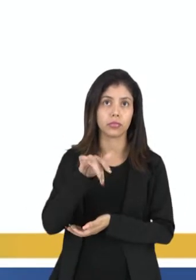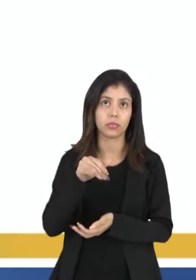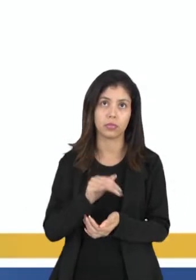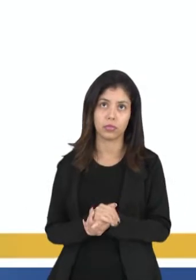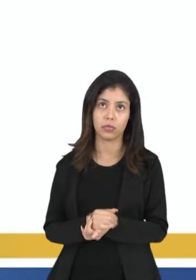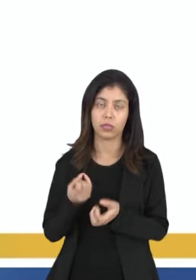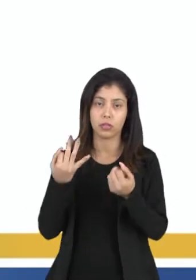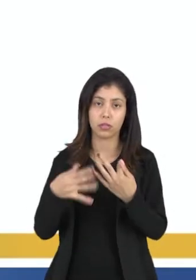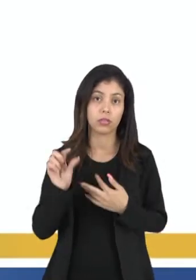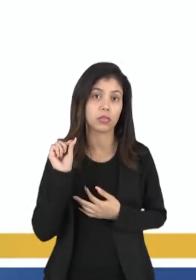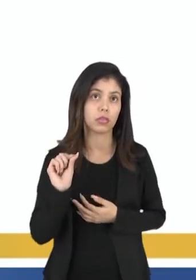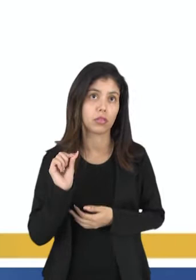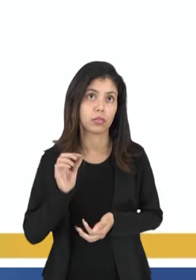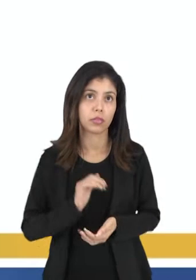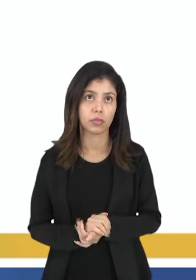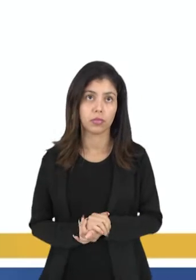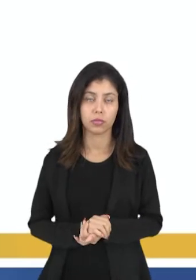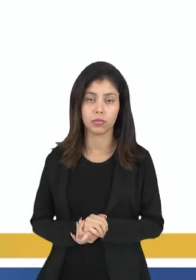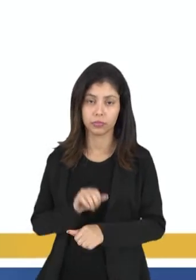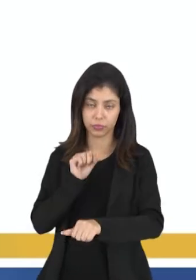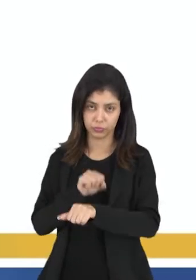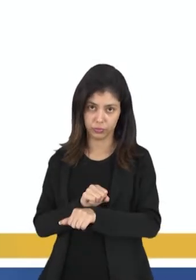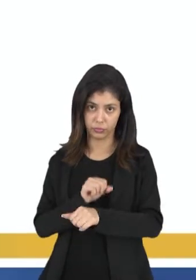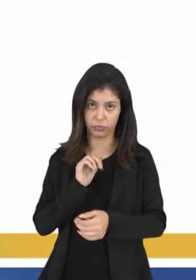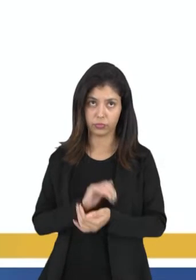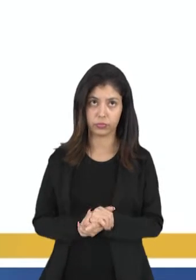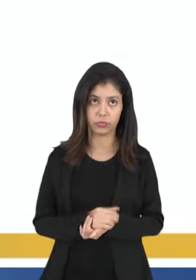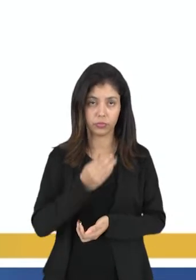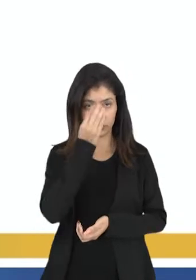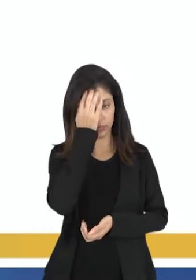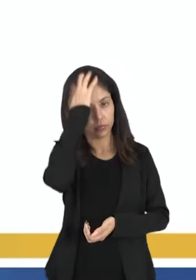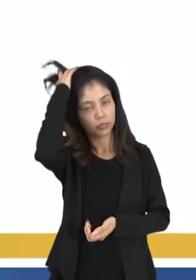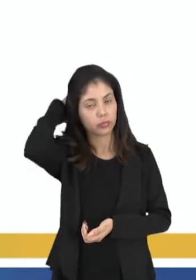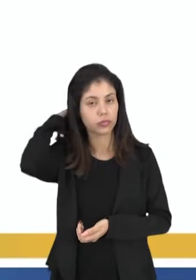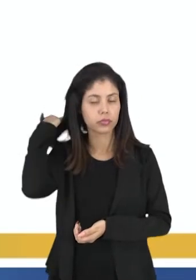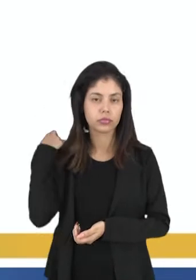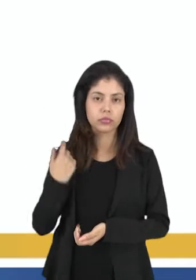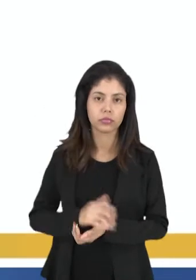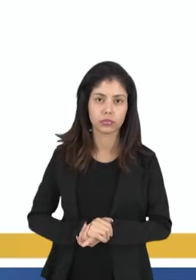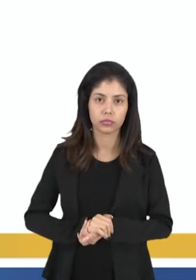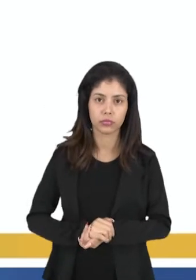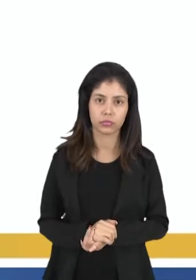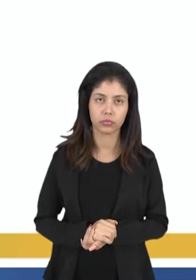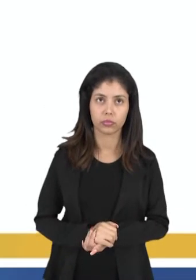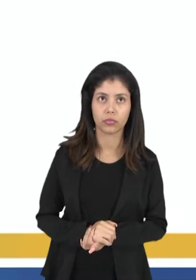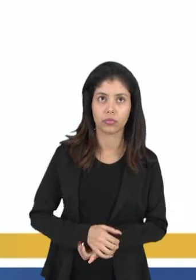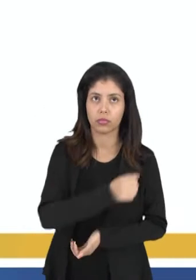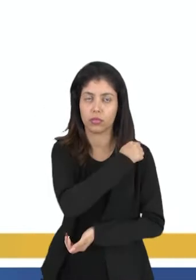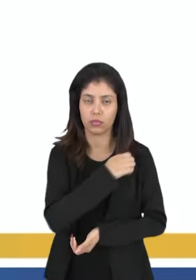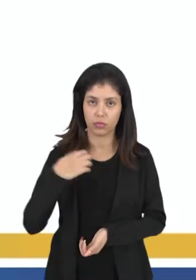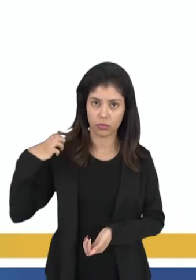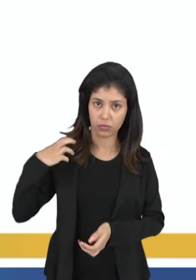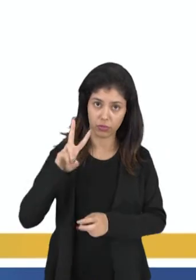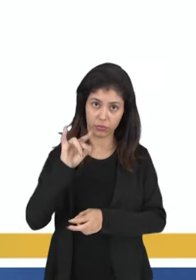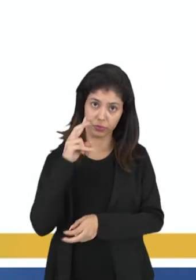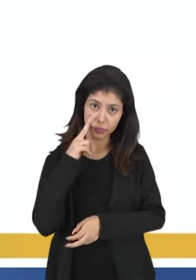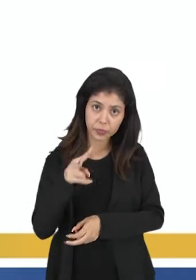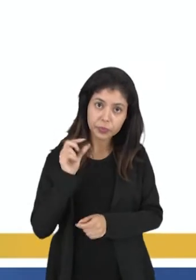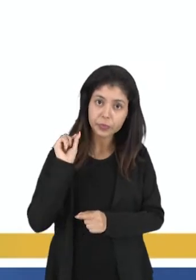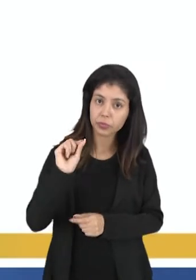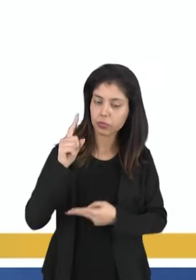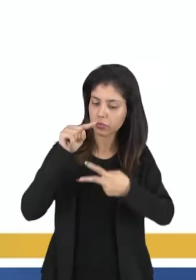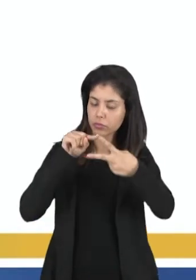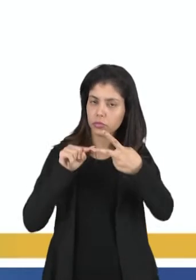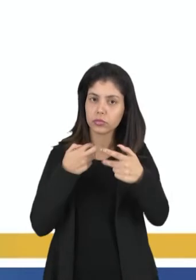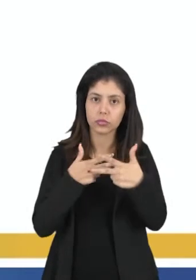pressupõe que... Vamos dar uma pausinha. Então, pessoal, em Aristóteles a gente vai ver duas